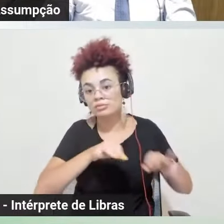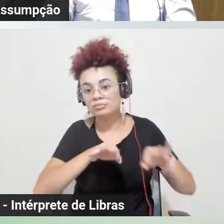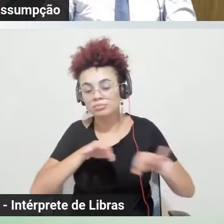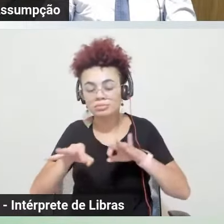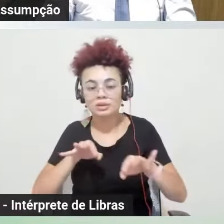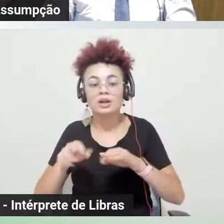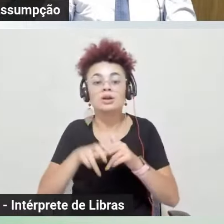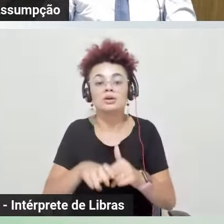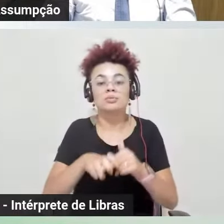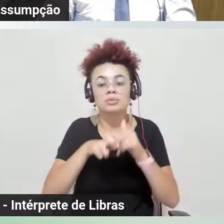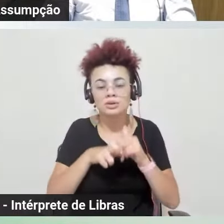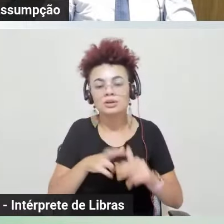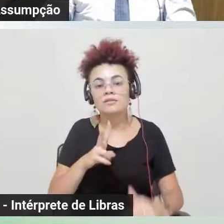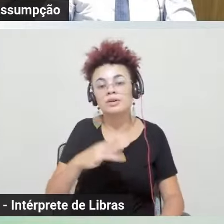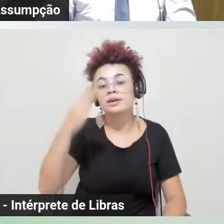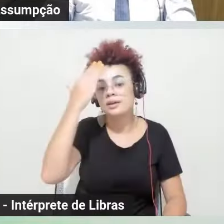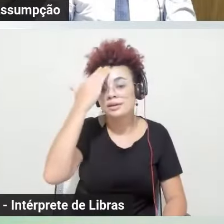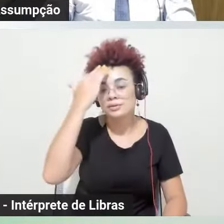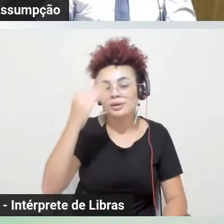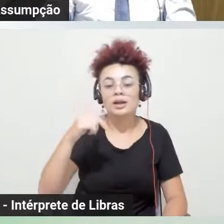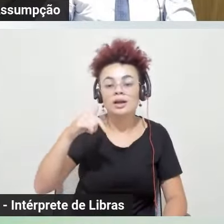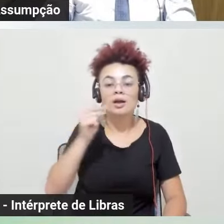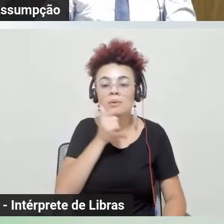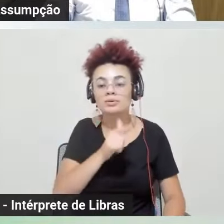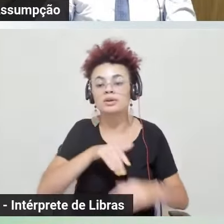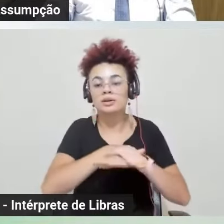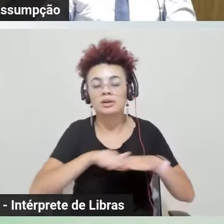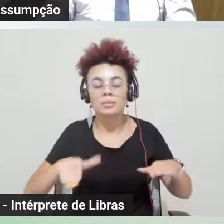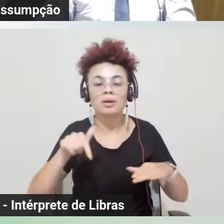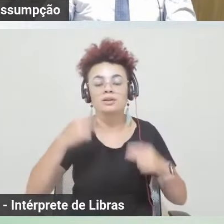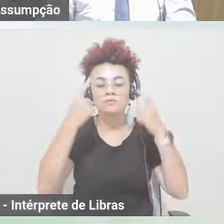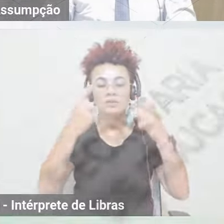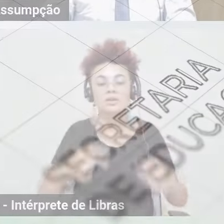mais amenize até eliminar essa situação de violência.